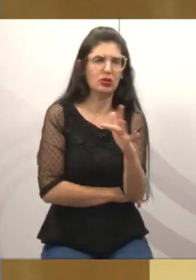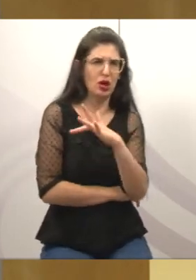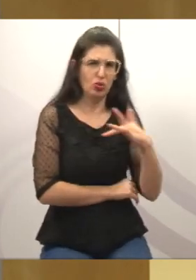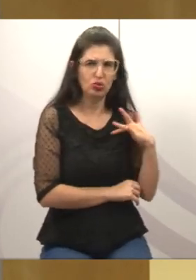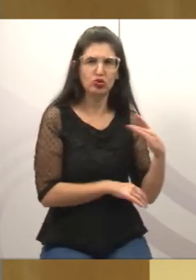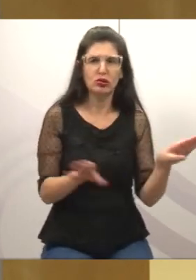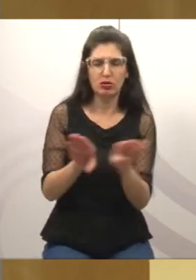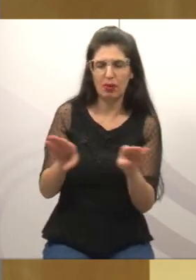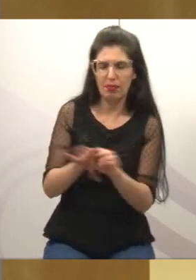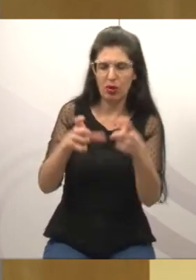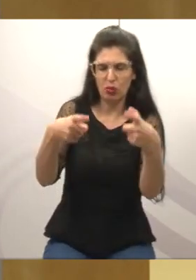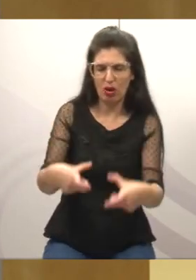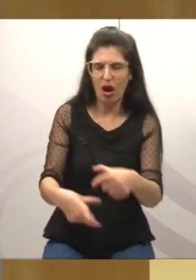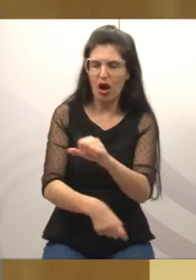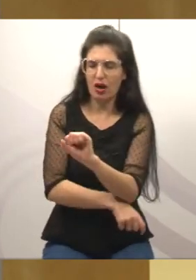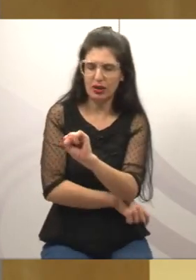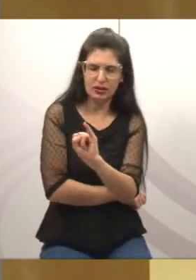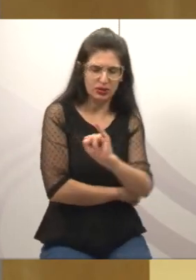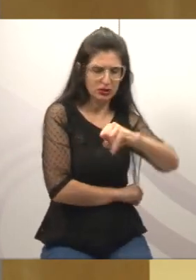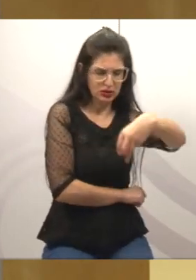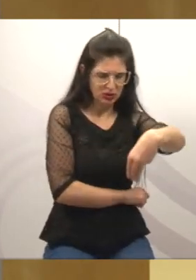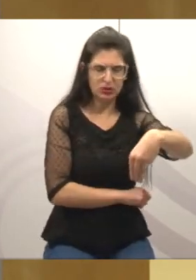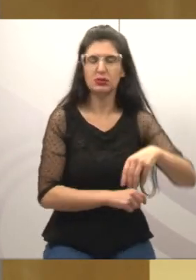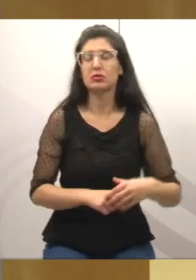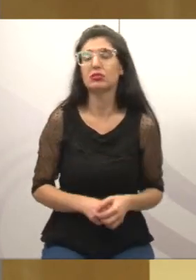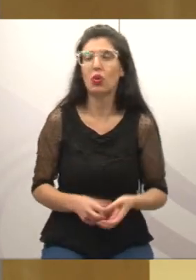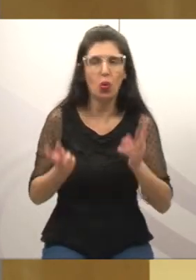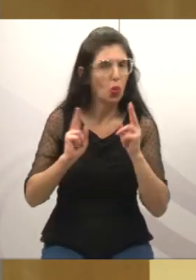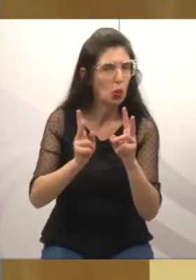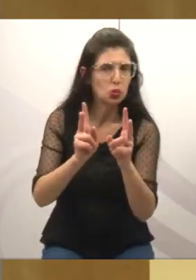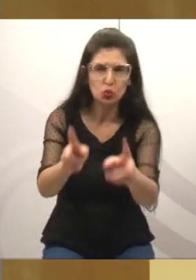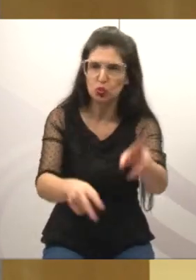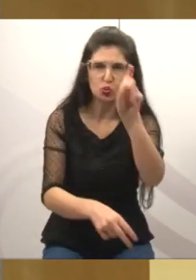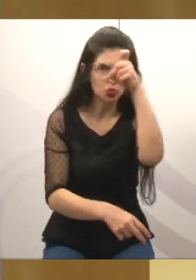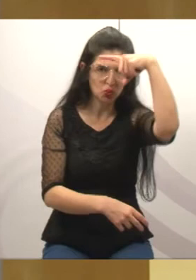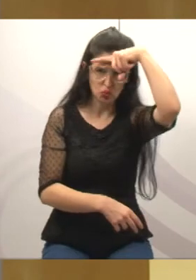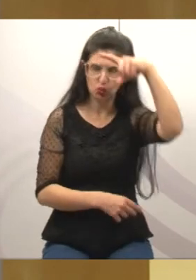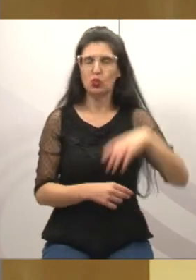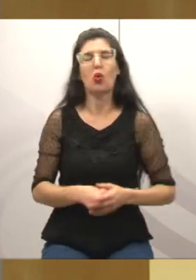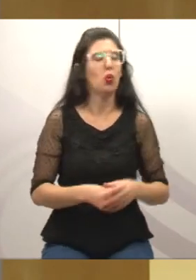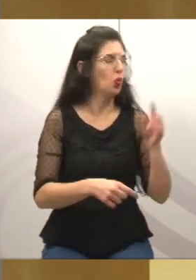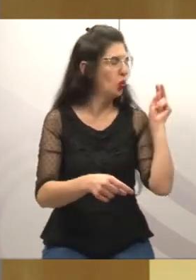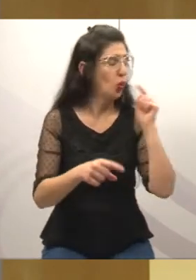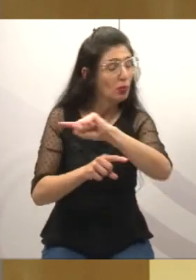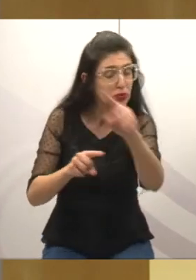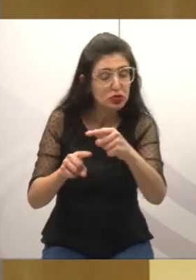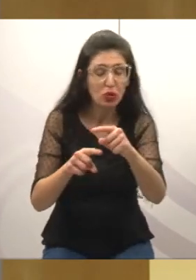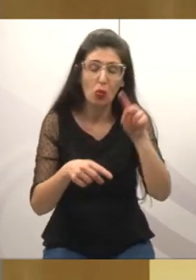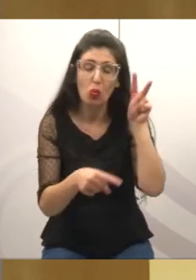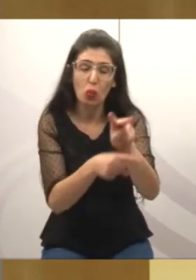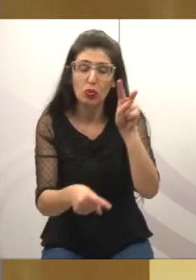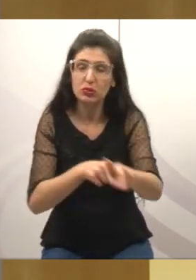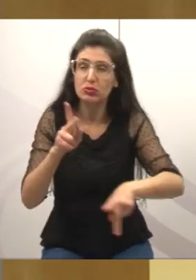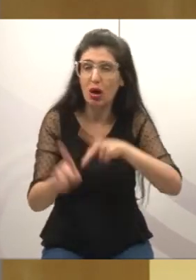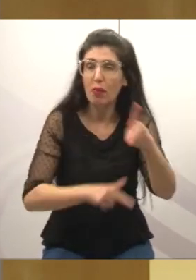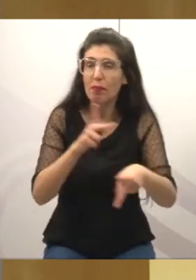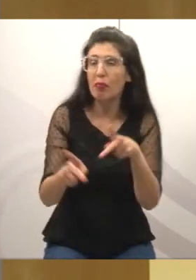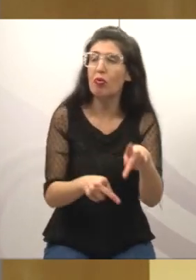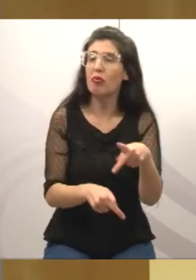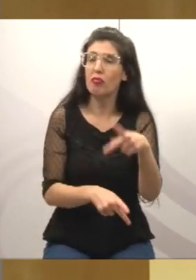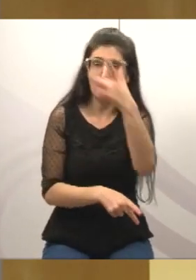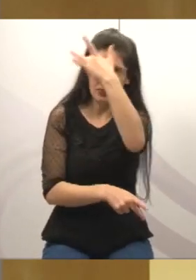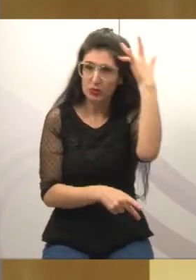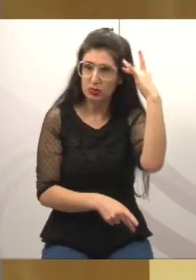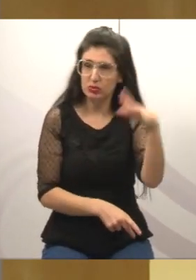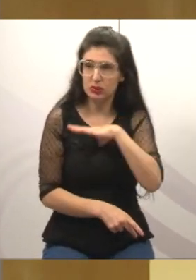possamos então continuar o atendimento à saúde tão essencial ao povo da nossa cidade.